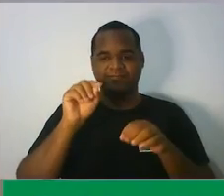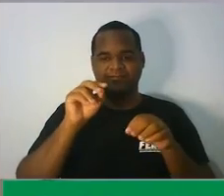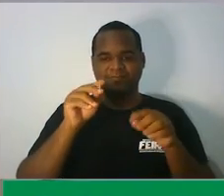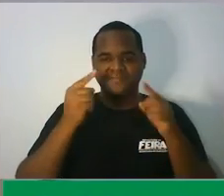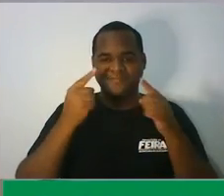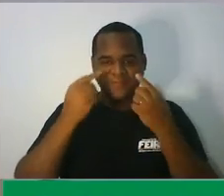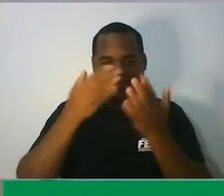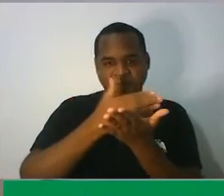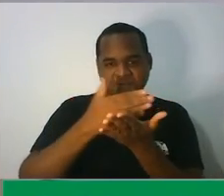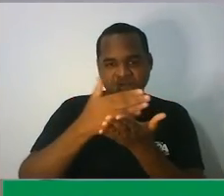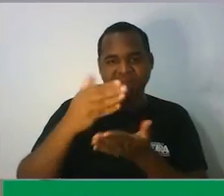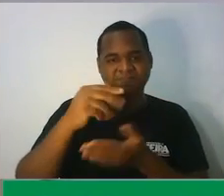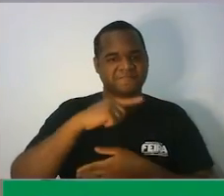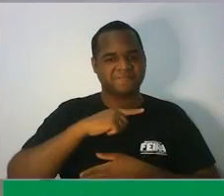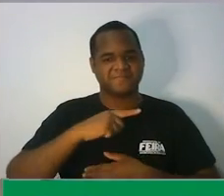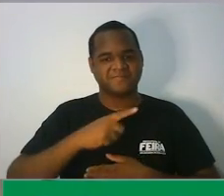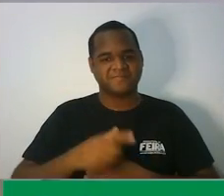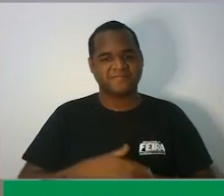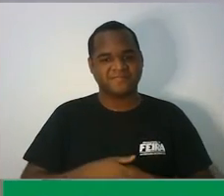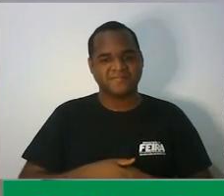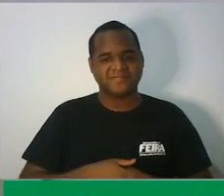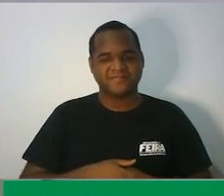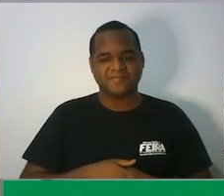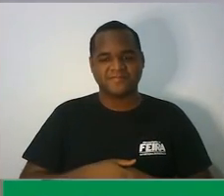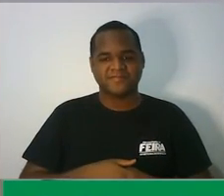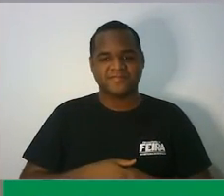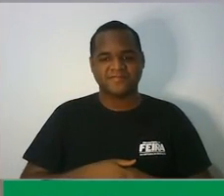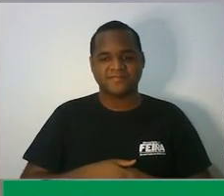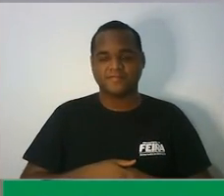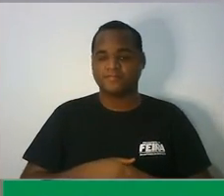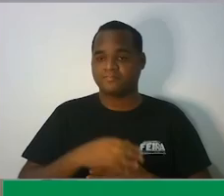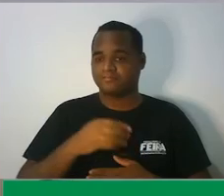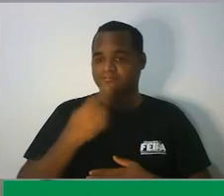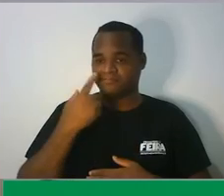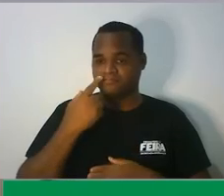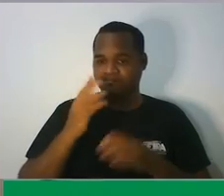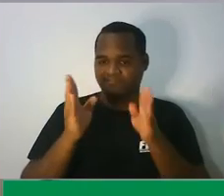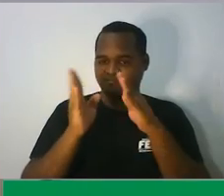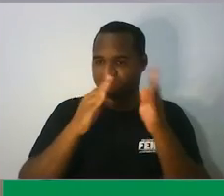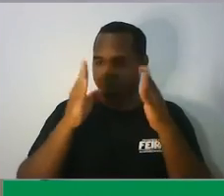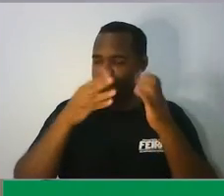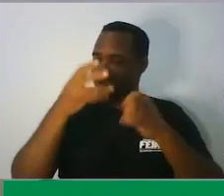certo? os nossos slides aqui da aula